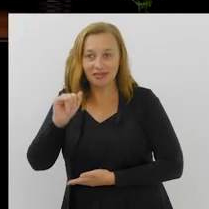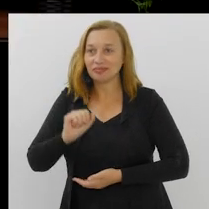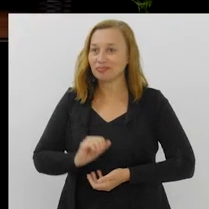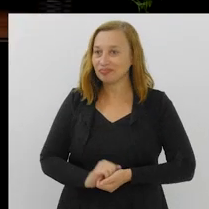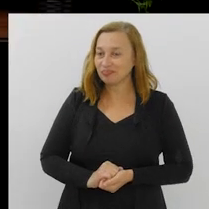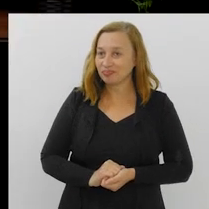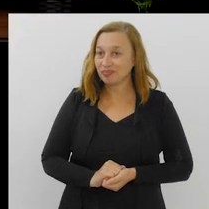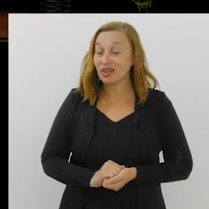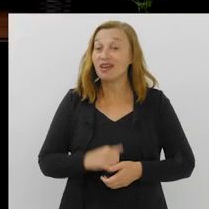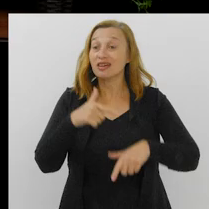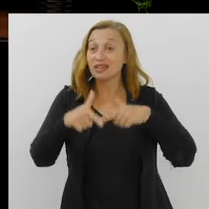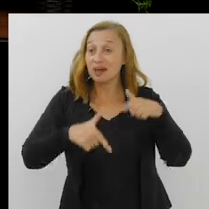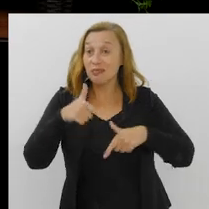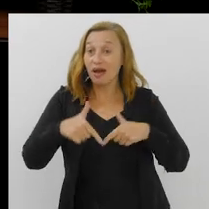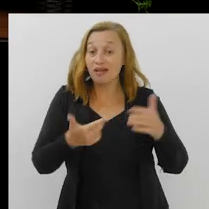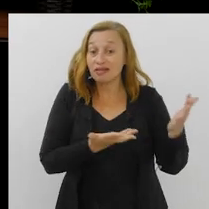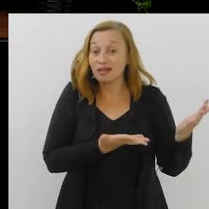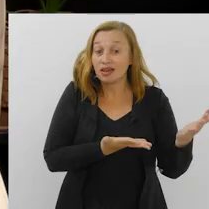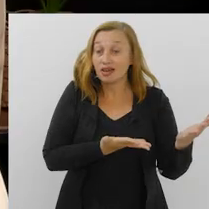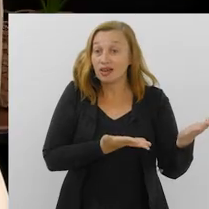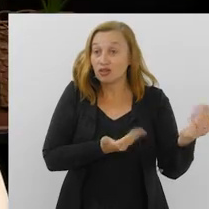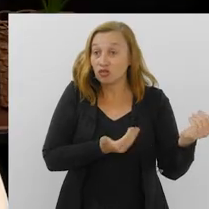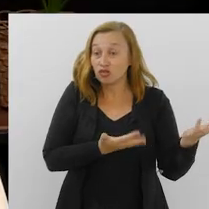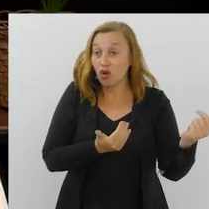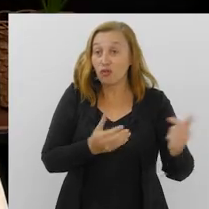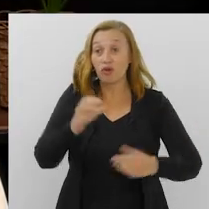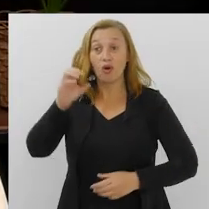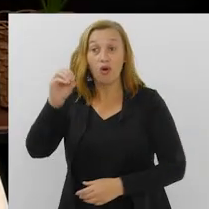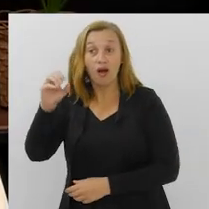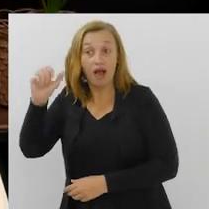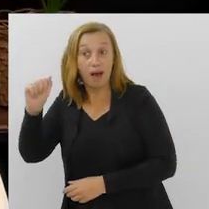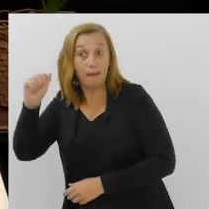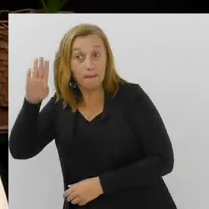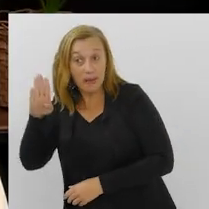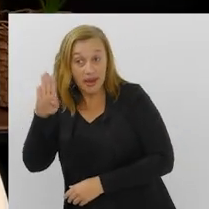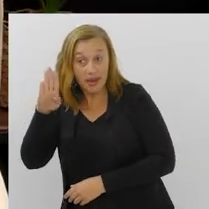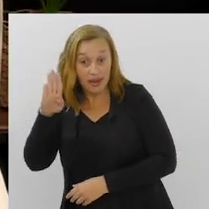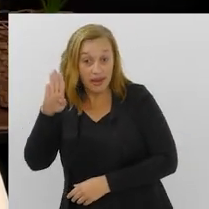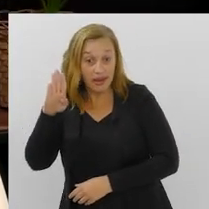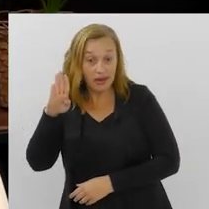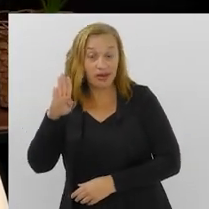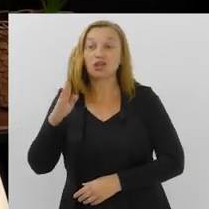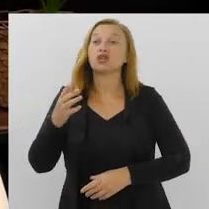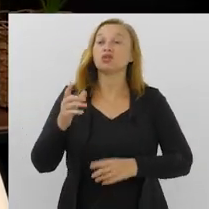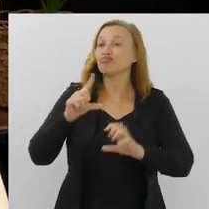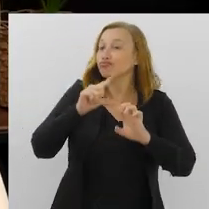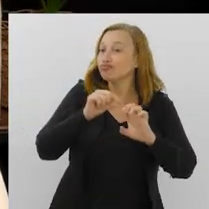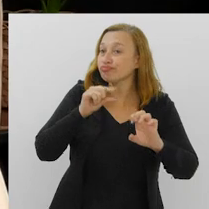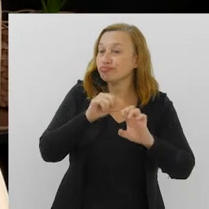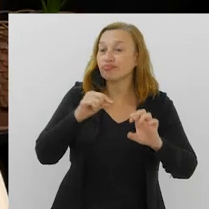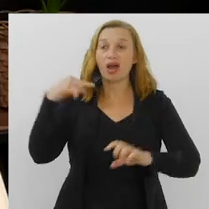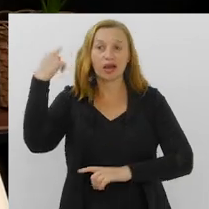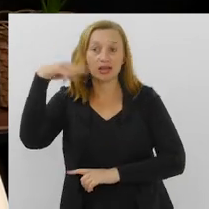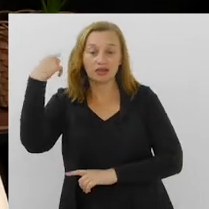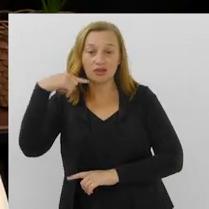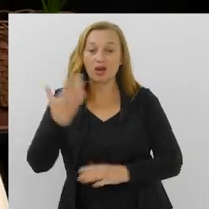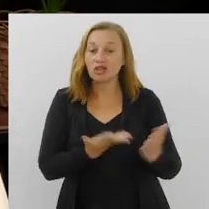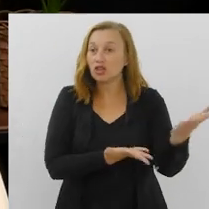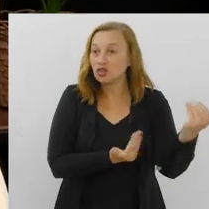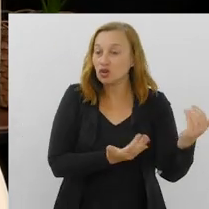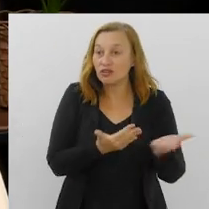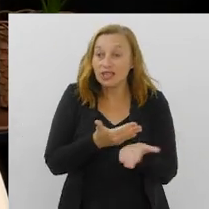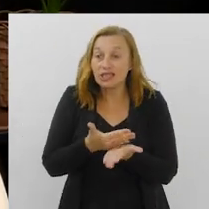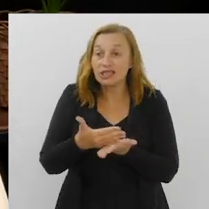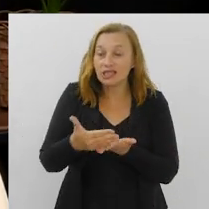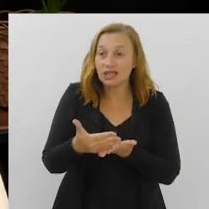a OAB Jovem, exatamente, a OAB que cuida do jovem empreendedor, do jovem advogado, iniciante de carreira